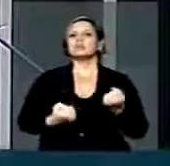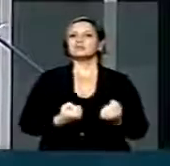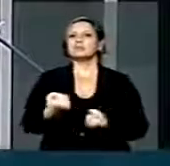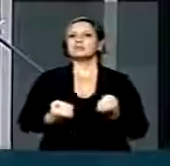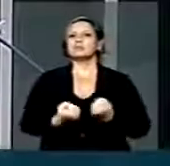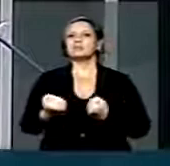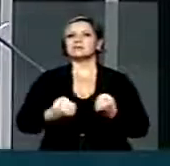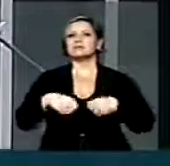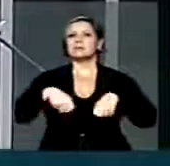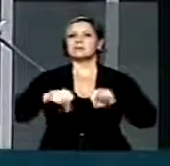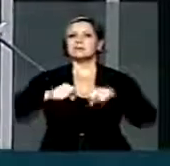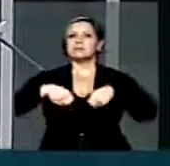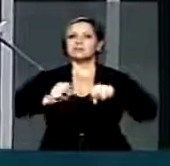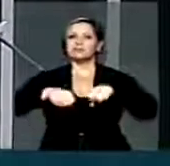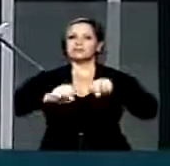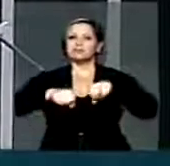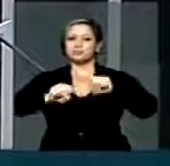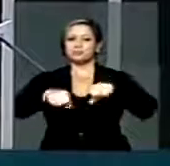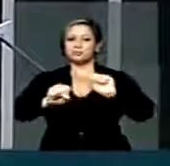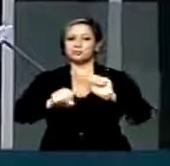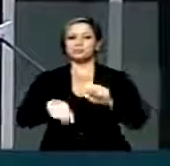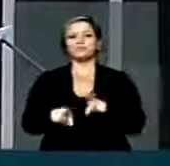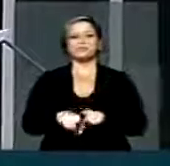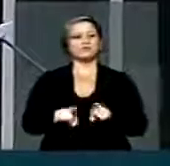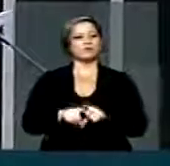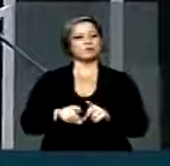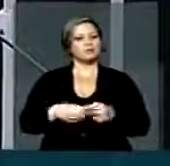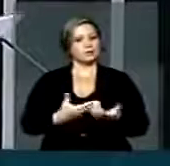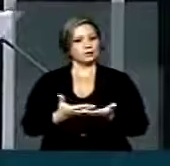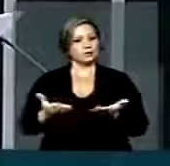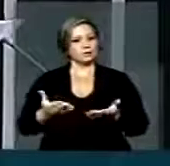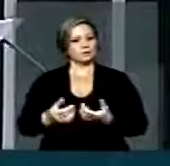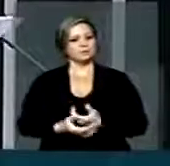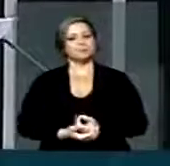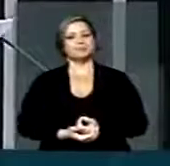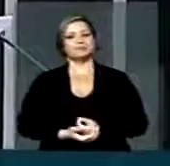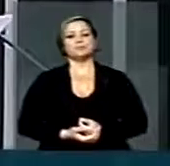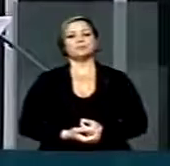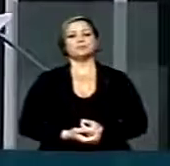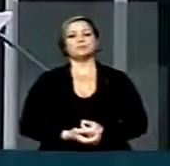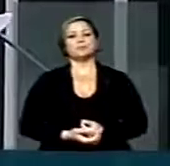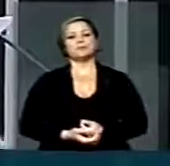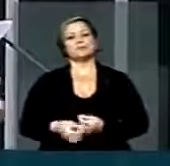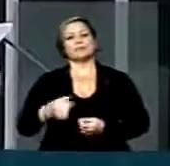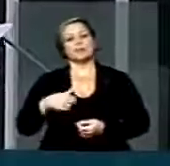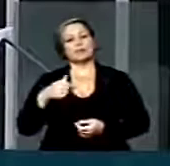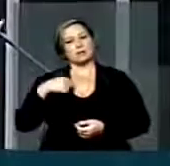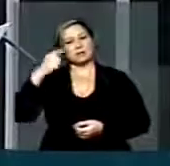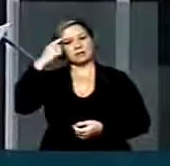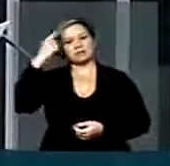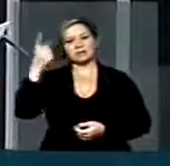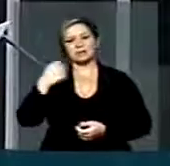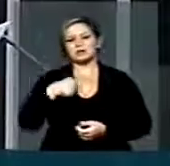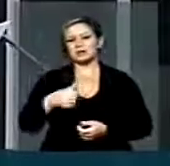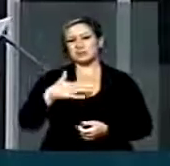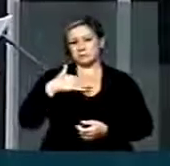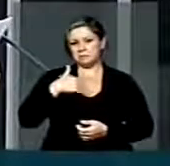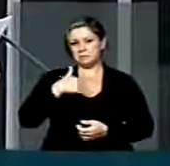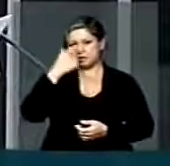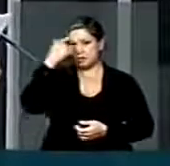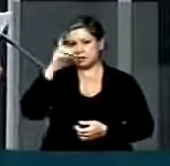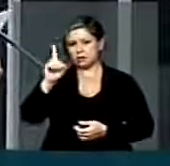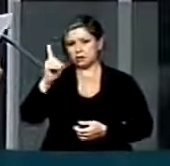e motocicletas ofertadas no mercado de consumo. A nossa ideia, não foi ideia minha,